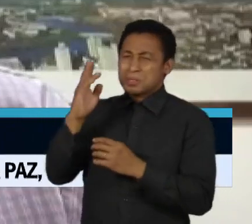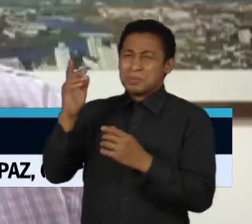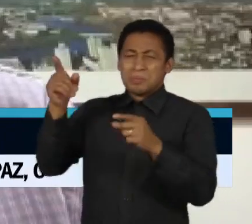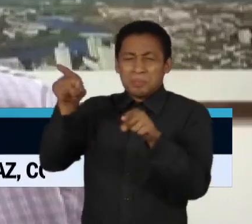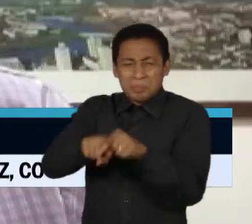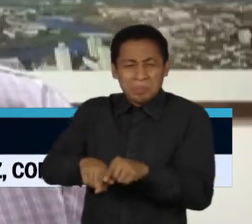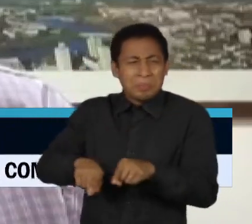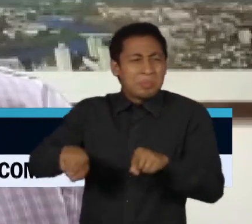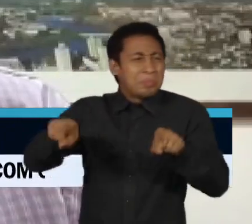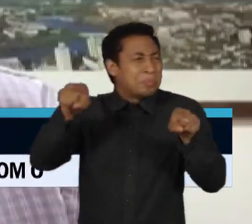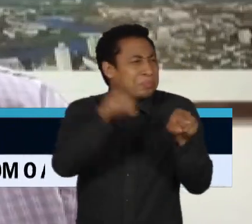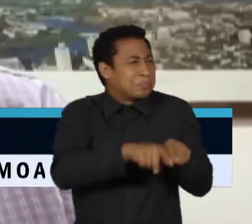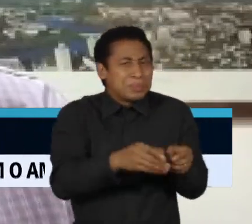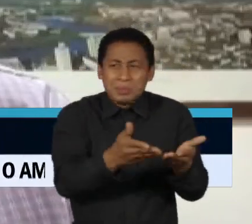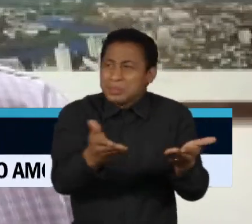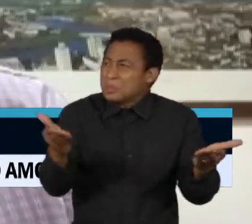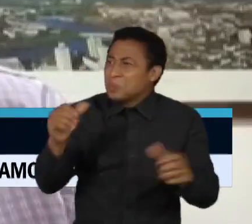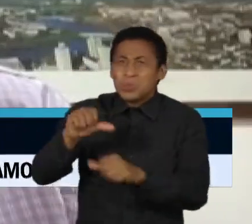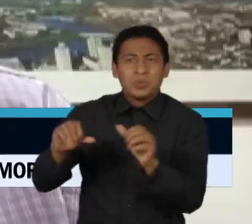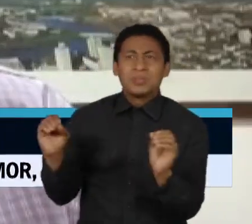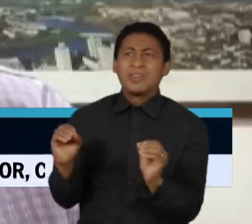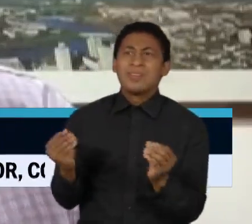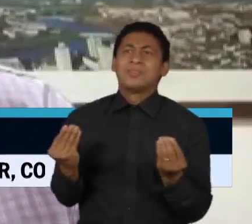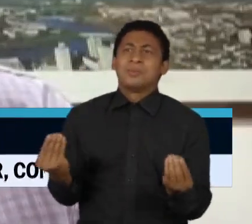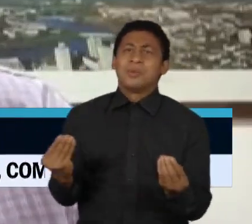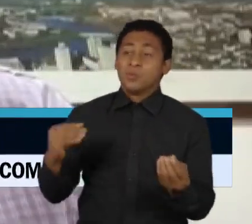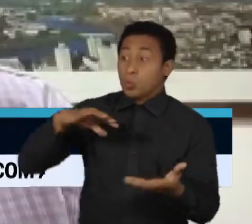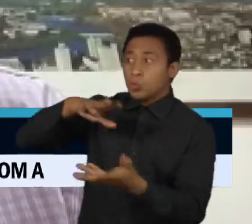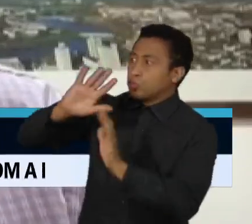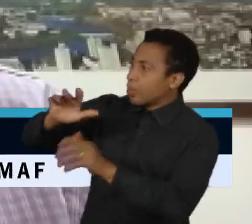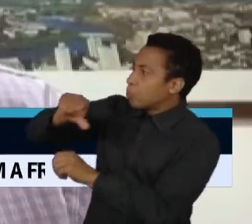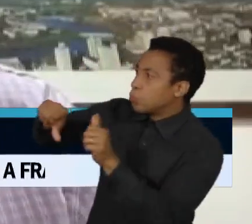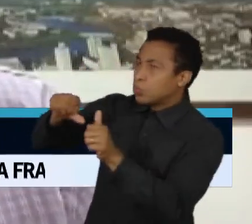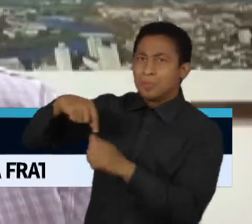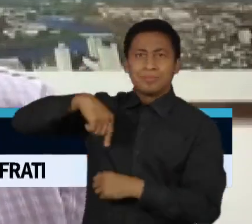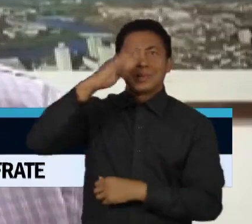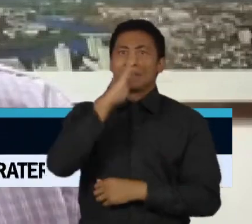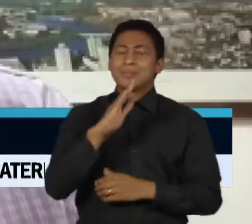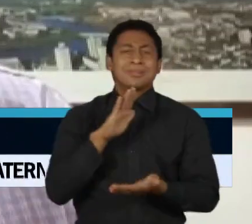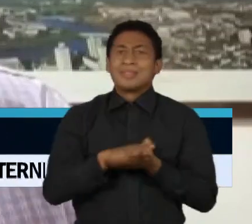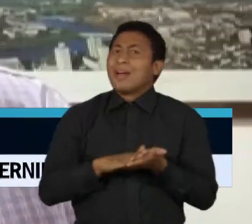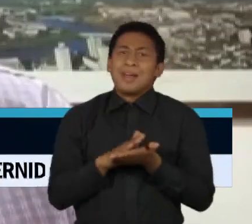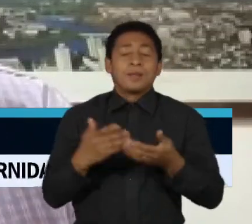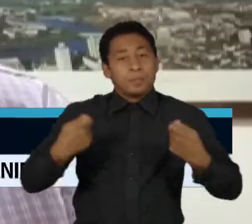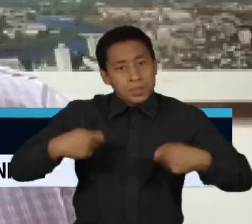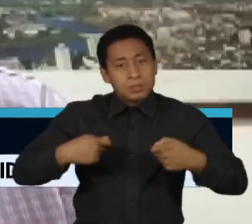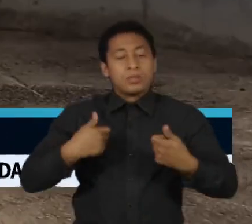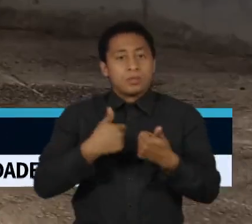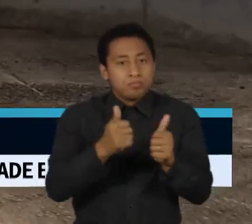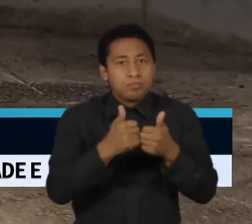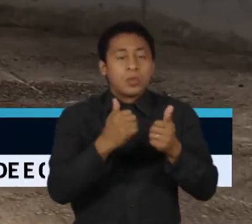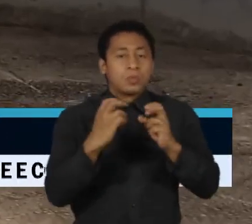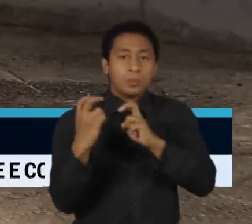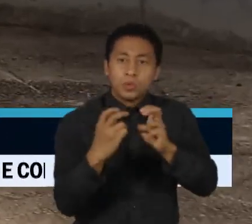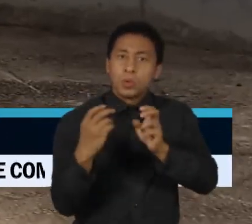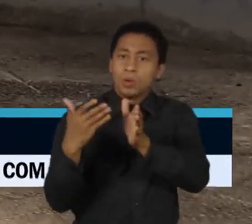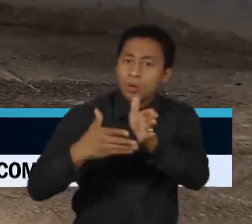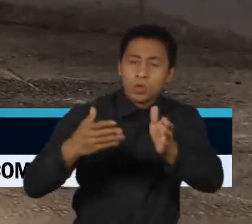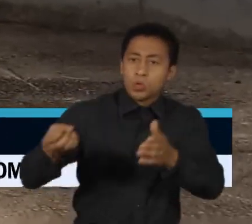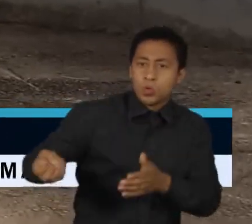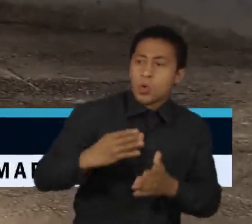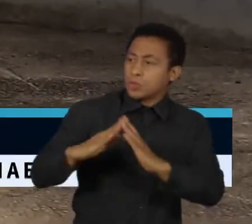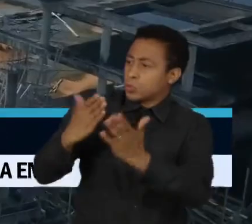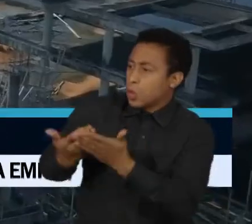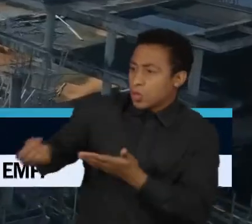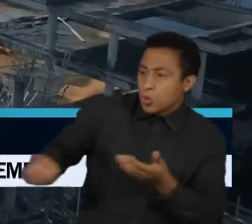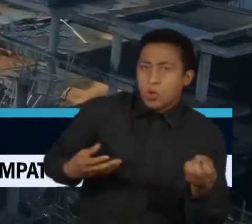escolas, melhores postos de saúde, melhores formas de transporte, e isso não acontece, porque o investimento não vira realidade. Para mapear as obras